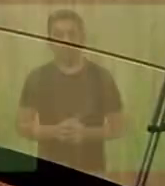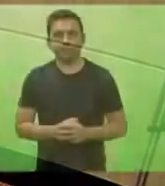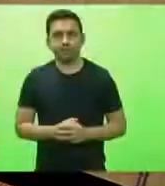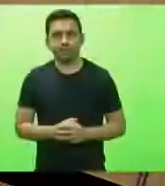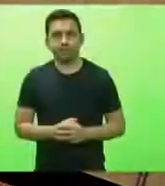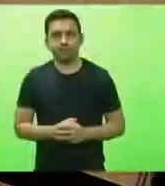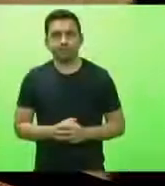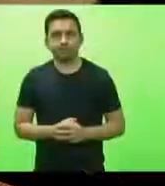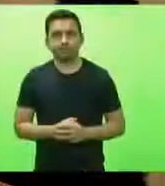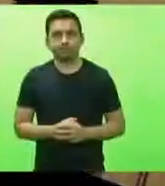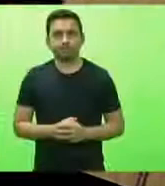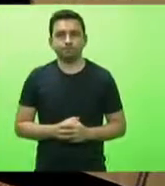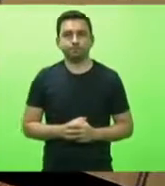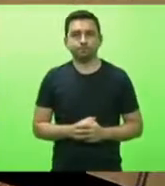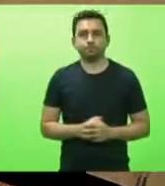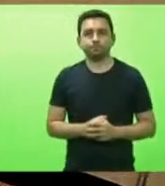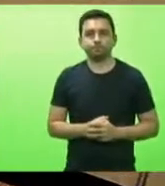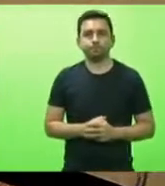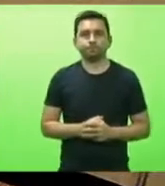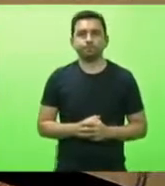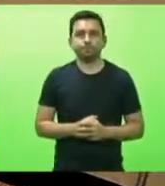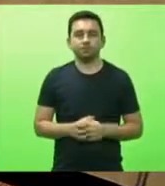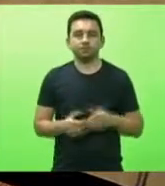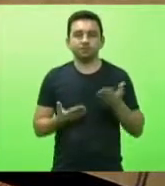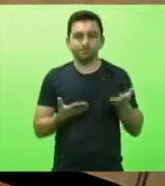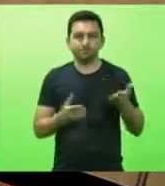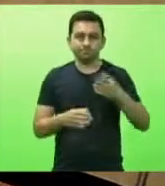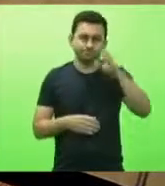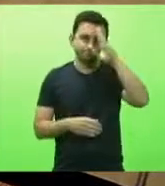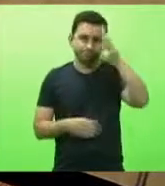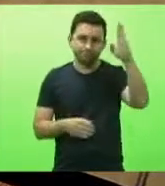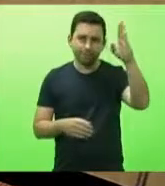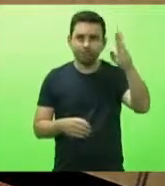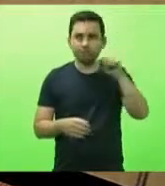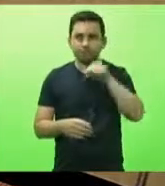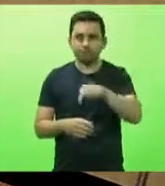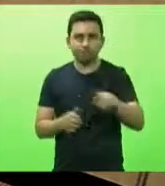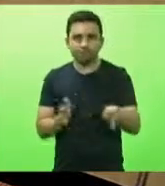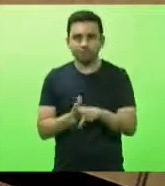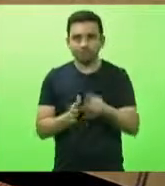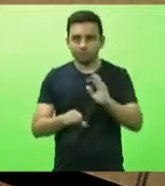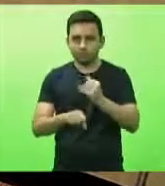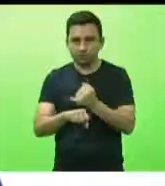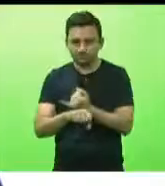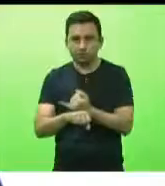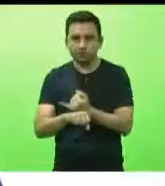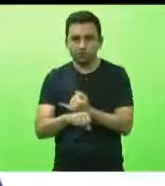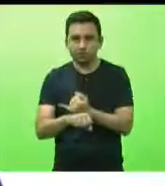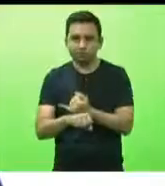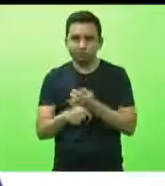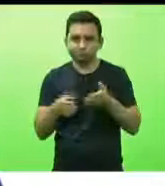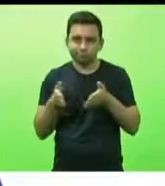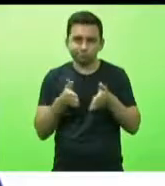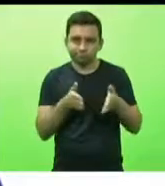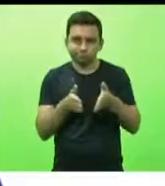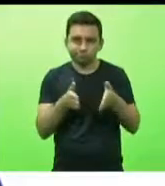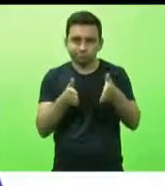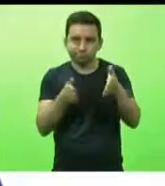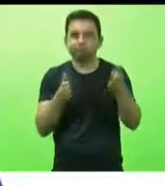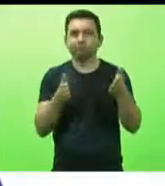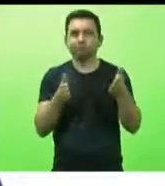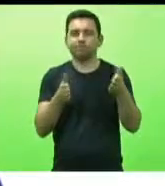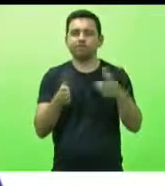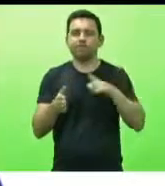acesso principal de Joinville, principalmente na rota do Distrito Industrial, a duplicação que está